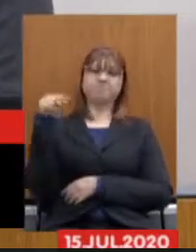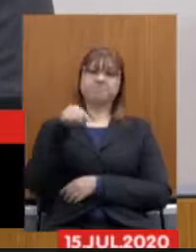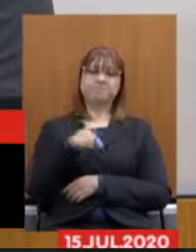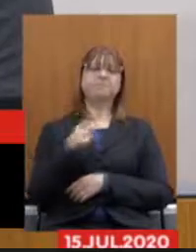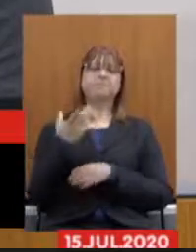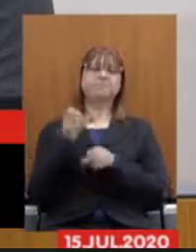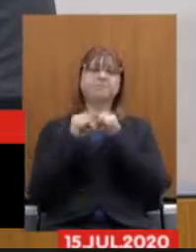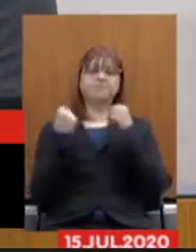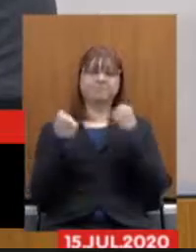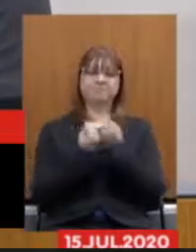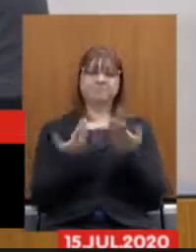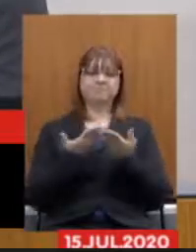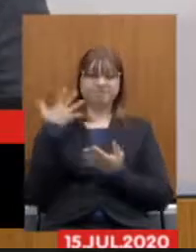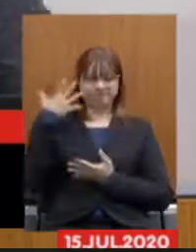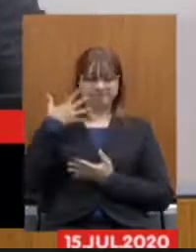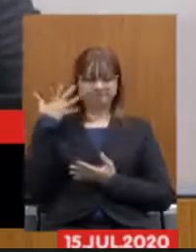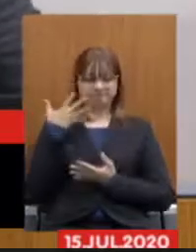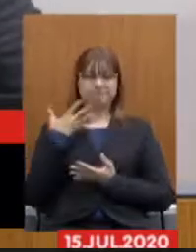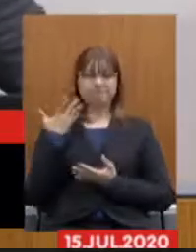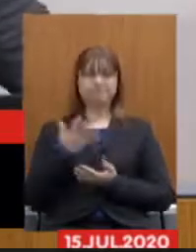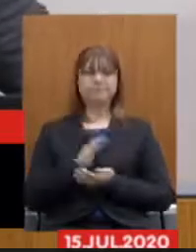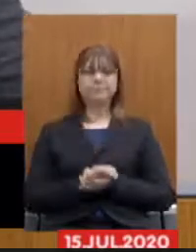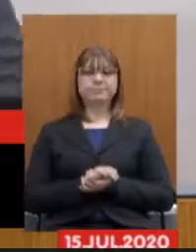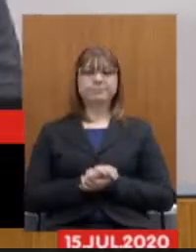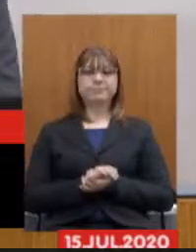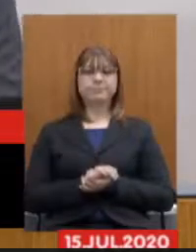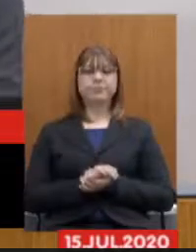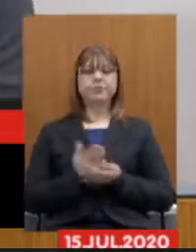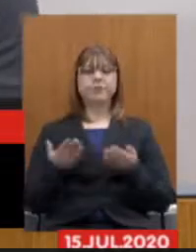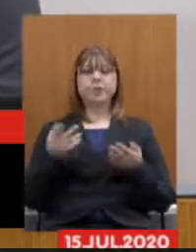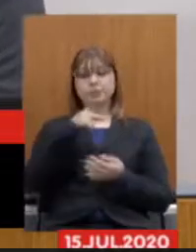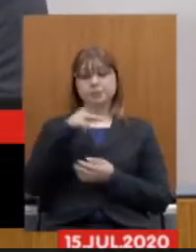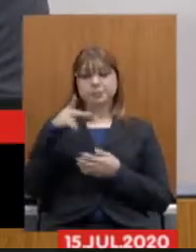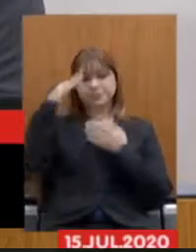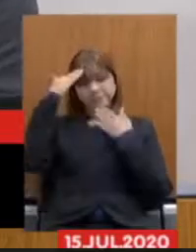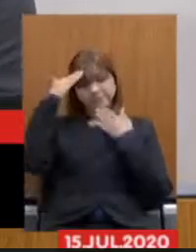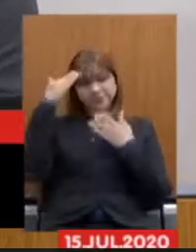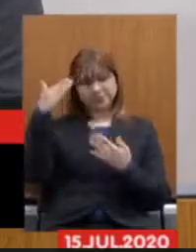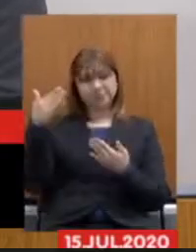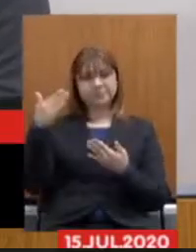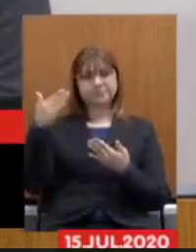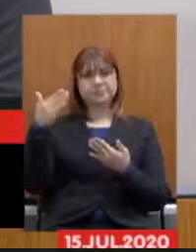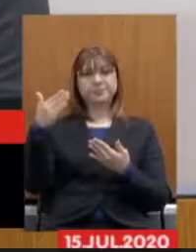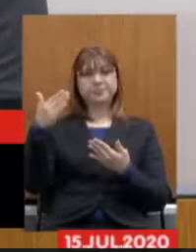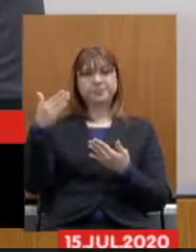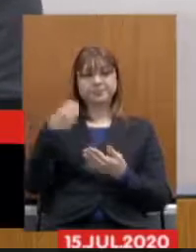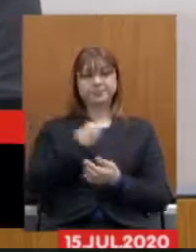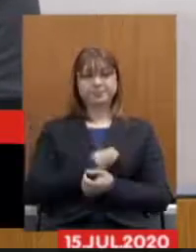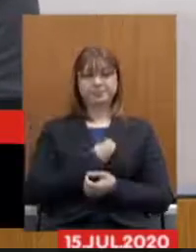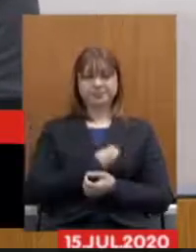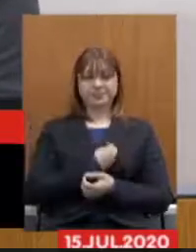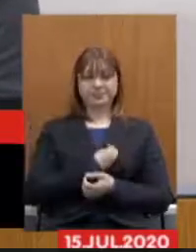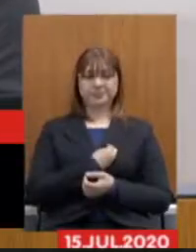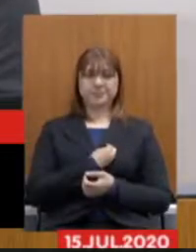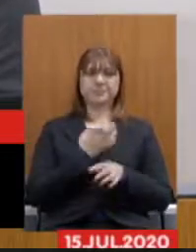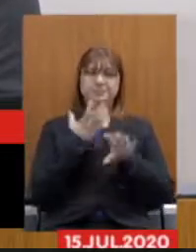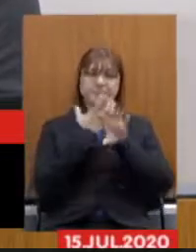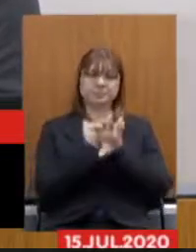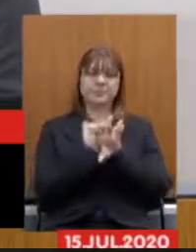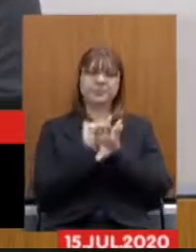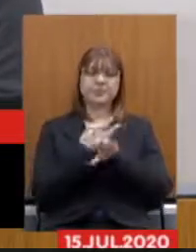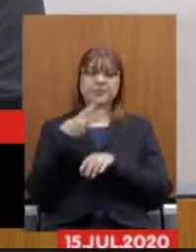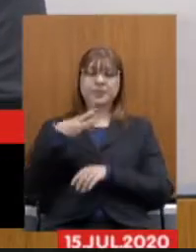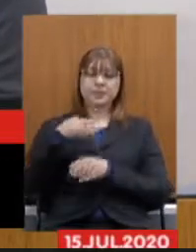seminário e pela exposição que acaba de proferir essa presidência agradece a presença remota do